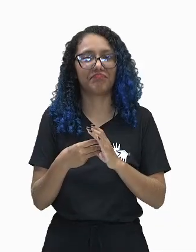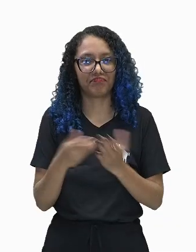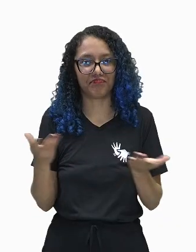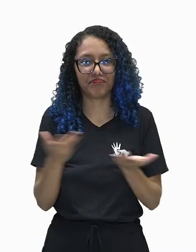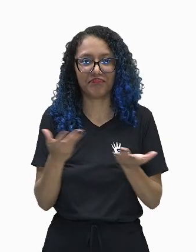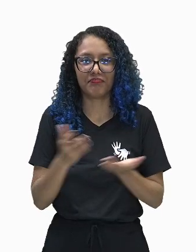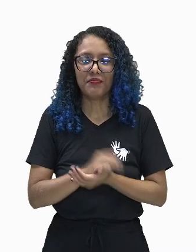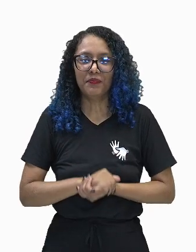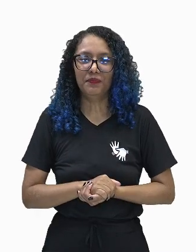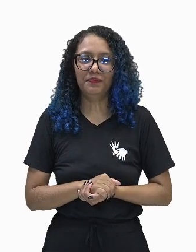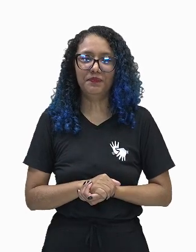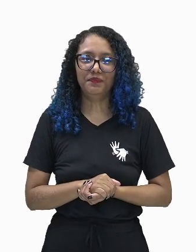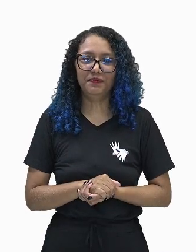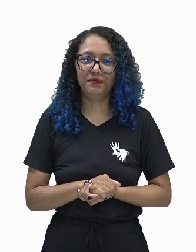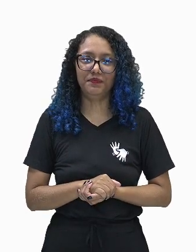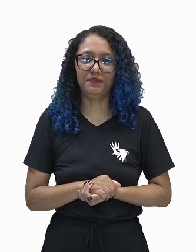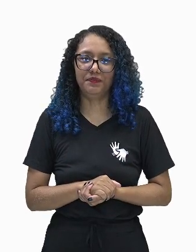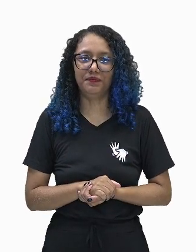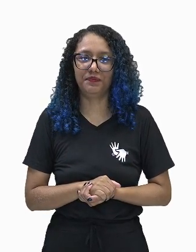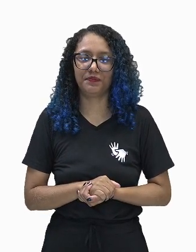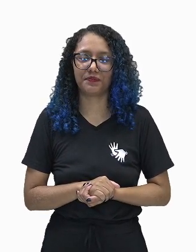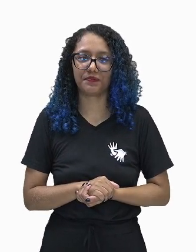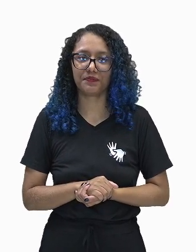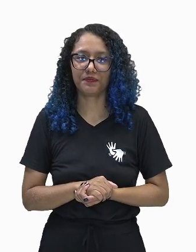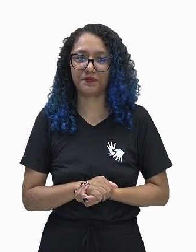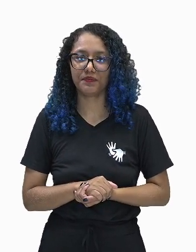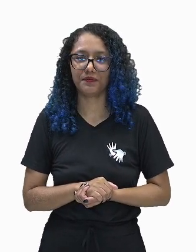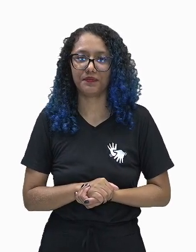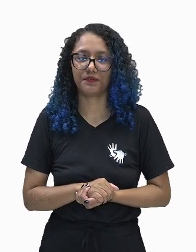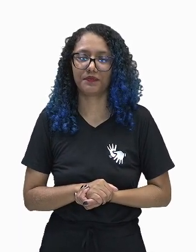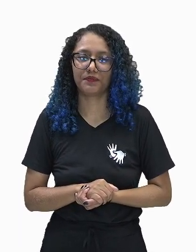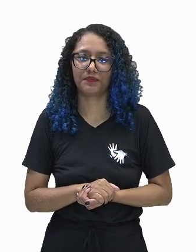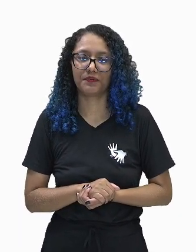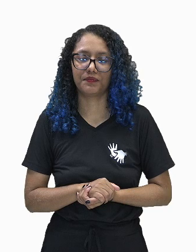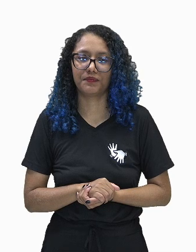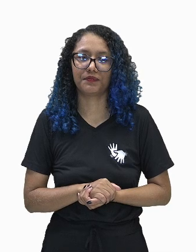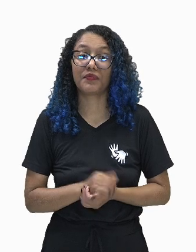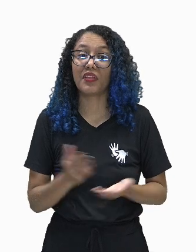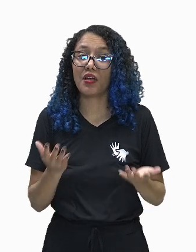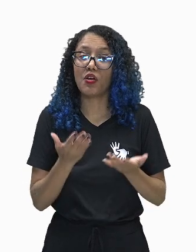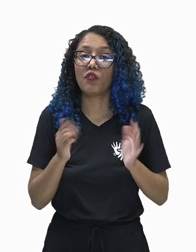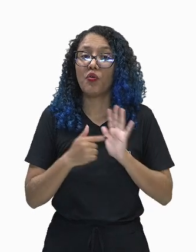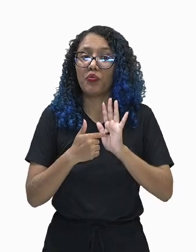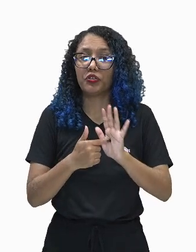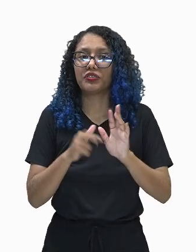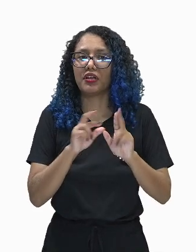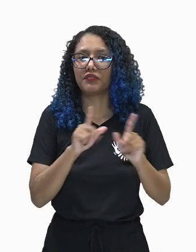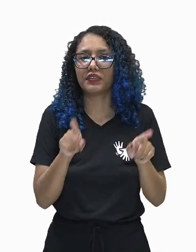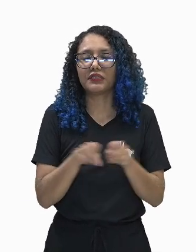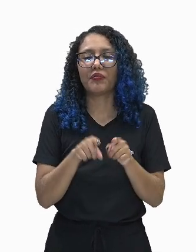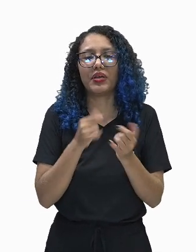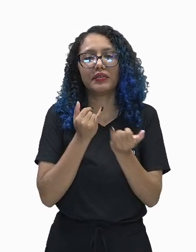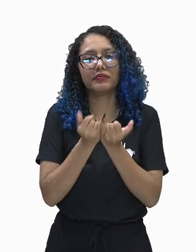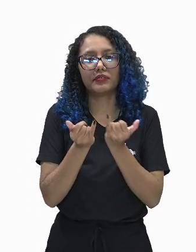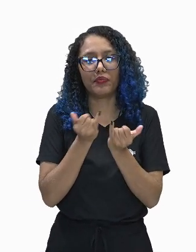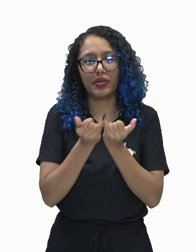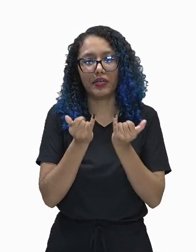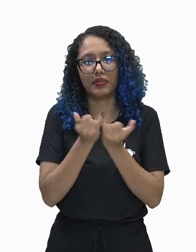dar continuidade aí. Trago para vocês diferenças e semelhanças entre dois tipos de células